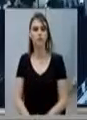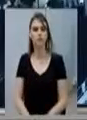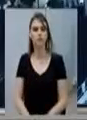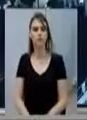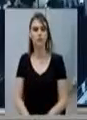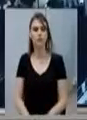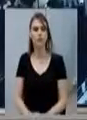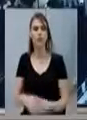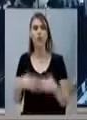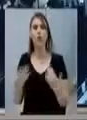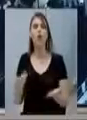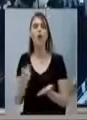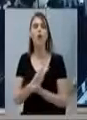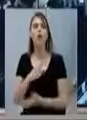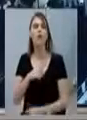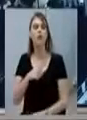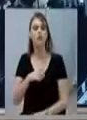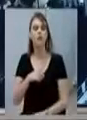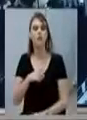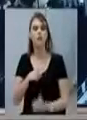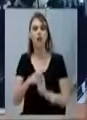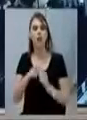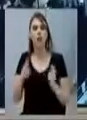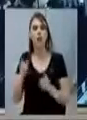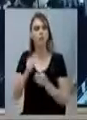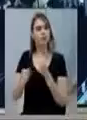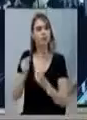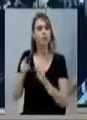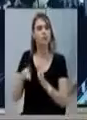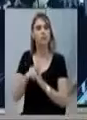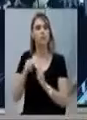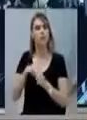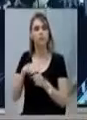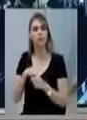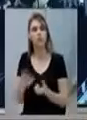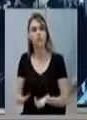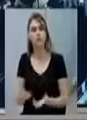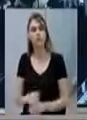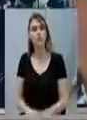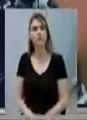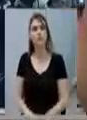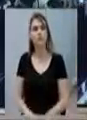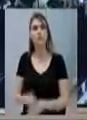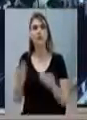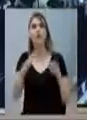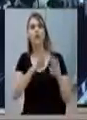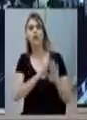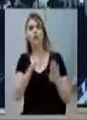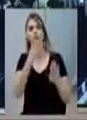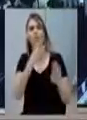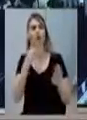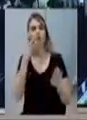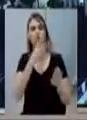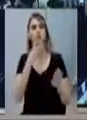Qual o erro que tem? Aumentou a arrecadação do município? E se fecha o 24 horas?